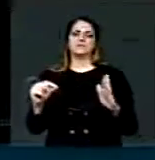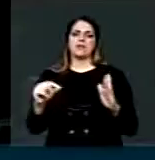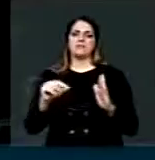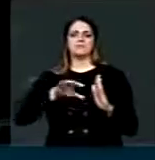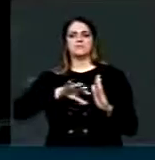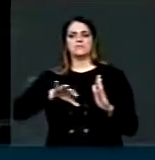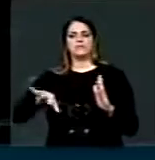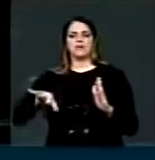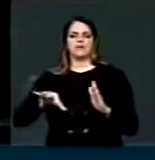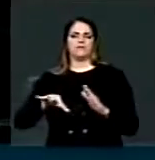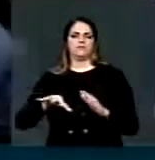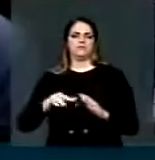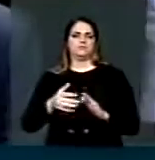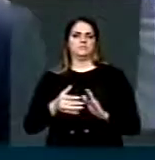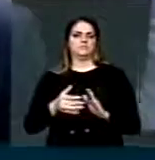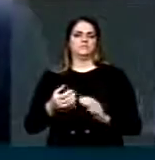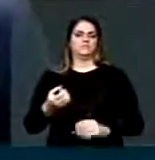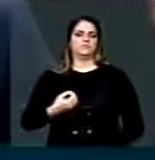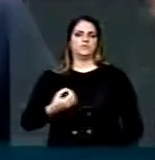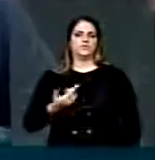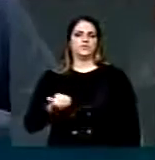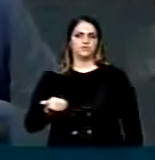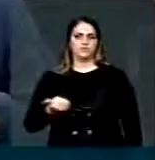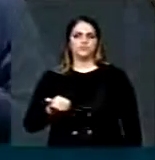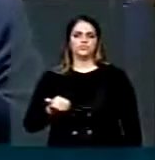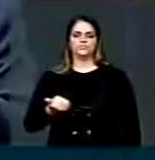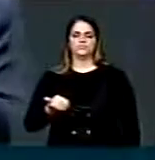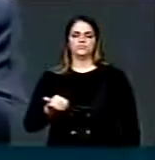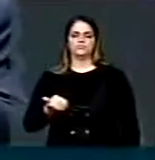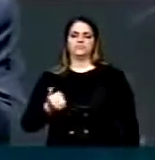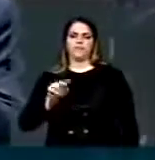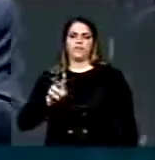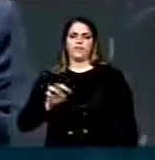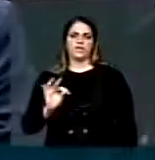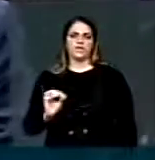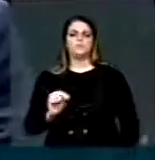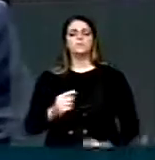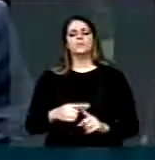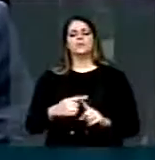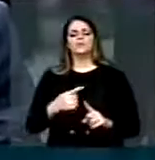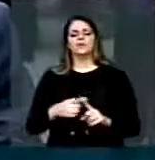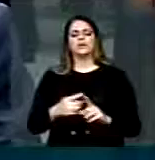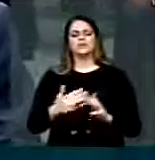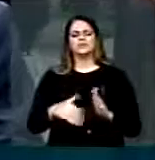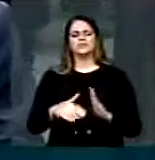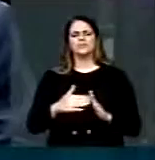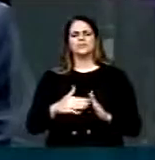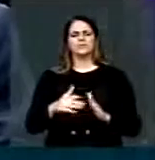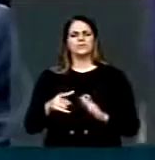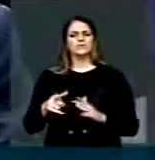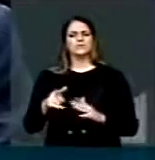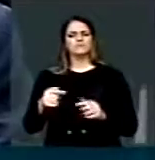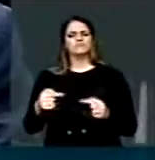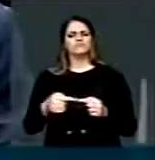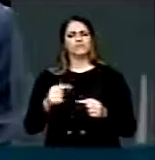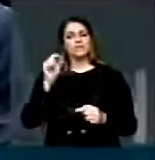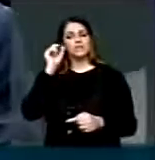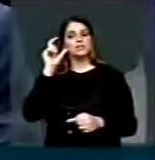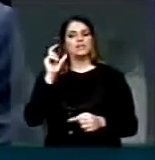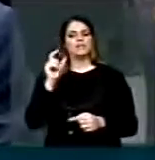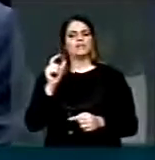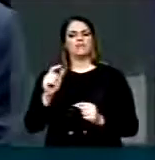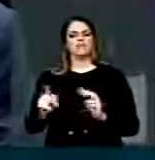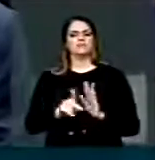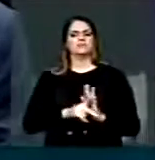Chico Alencar, do PSOL, do estado do Rio de Janeiro. Ele atende aos interesses federativos,